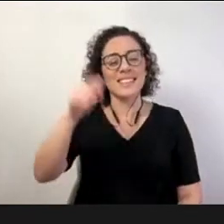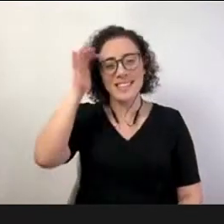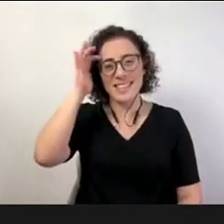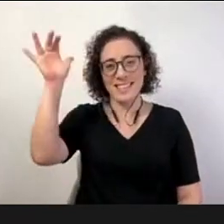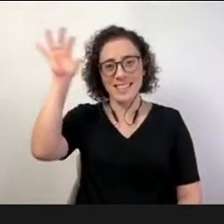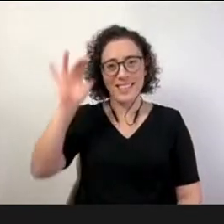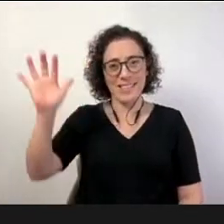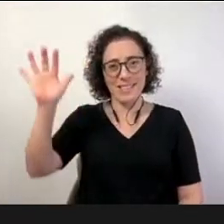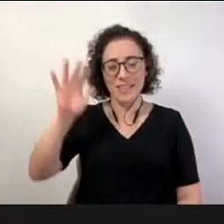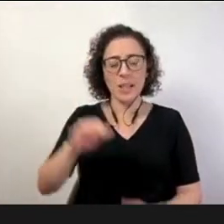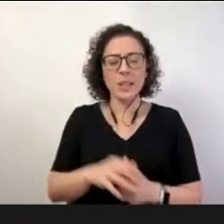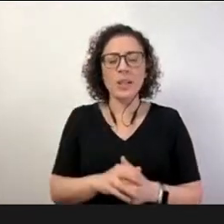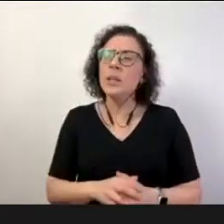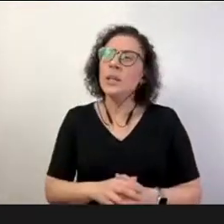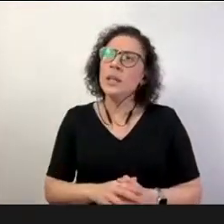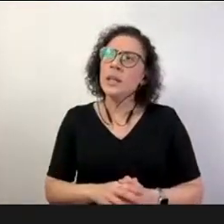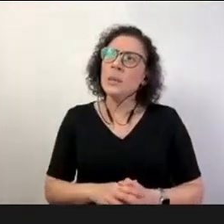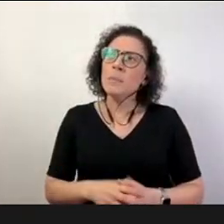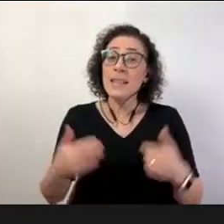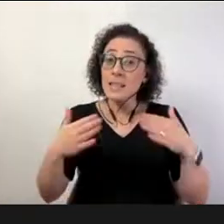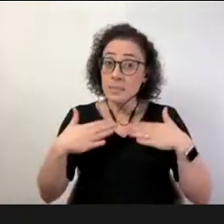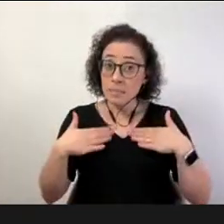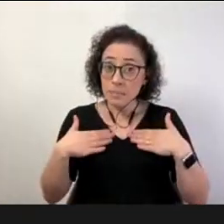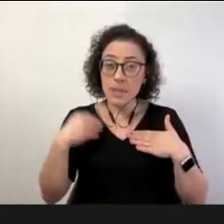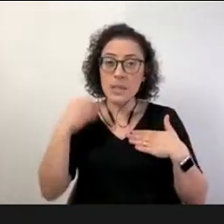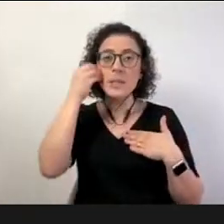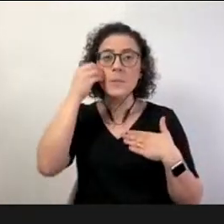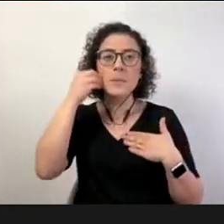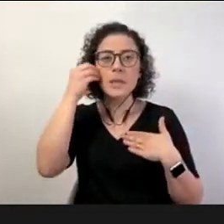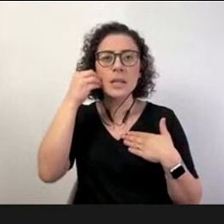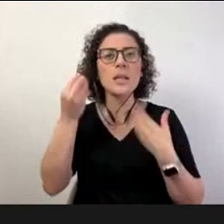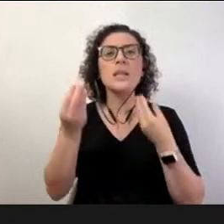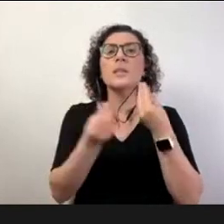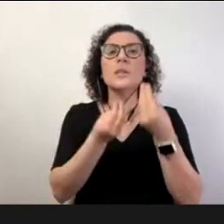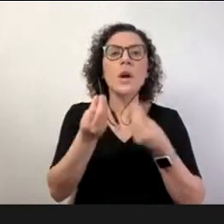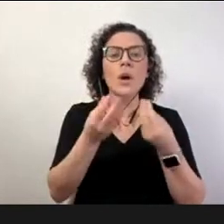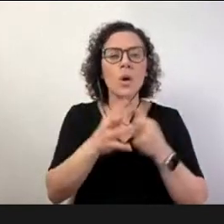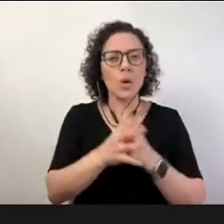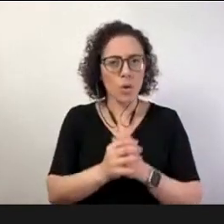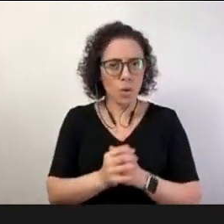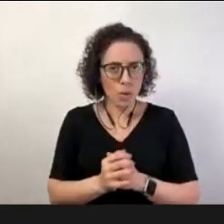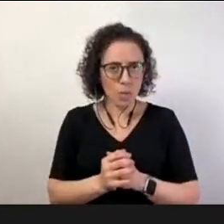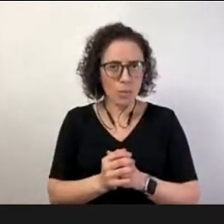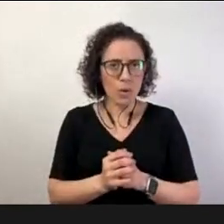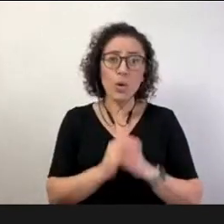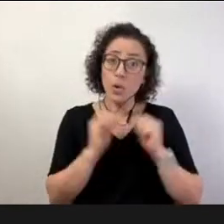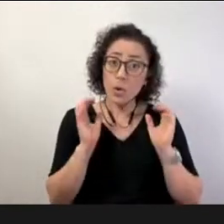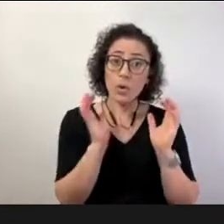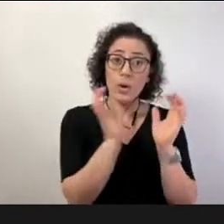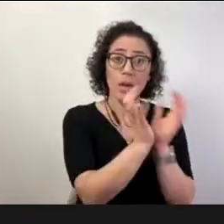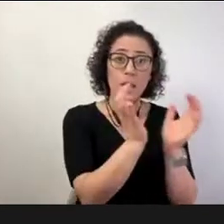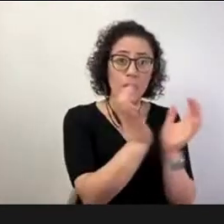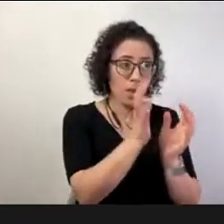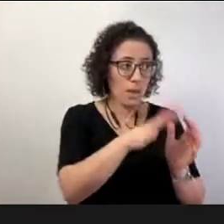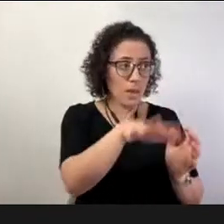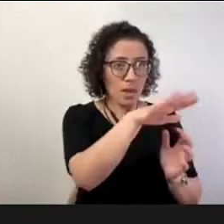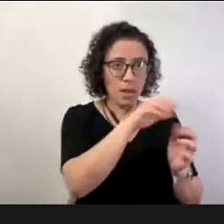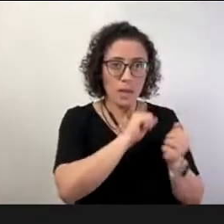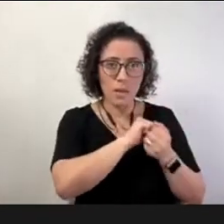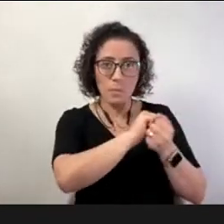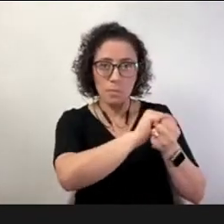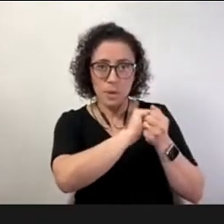da minha visão da minha vivência da minha vivência com a equipe né de coordenação pedagógica com equipe de